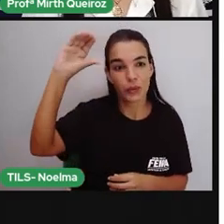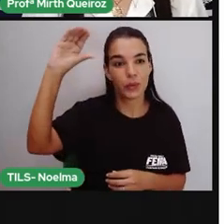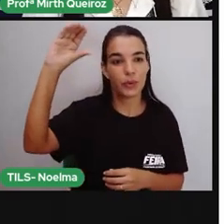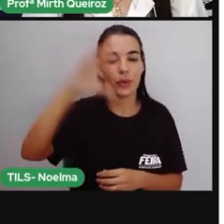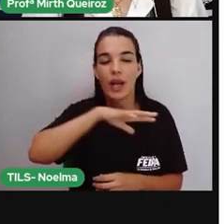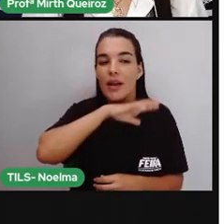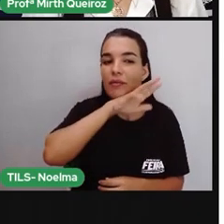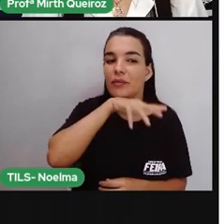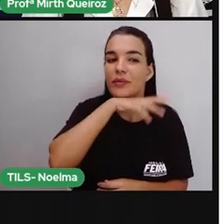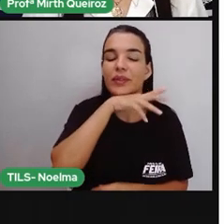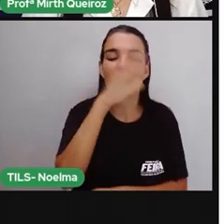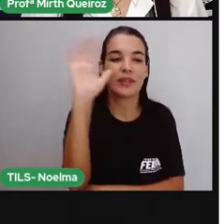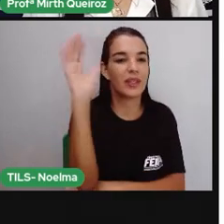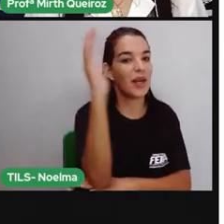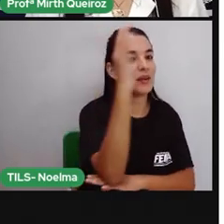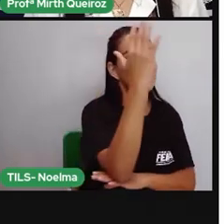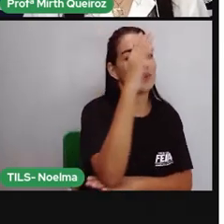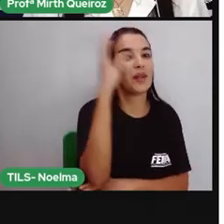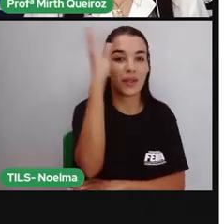do Brasil.